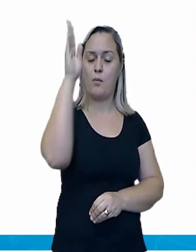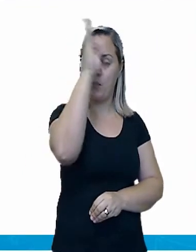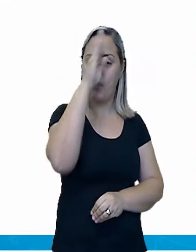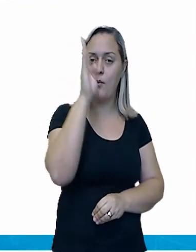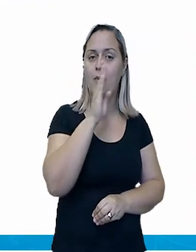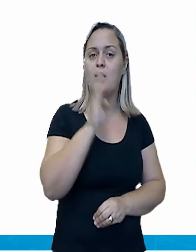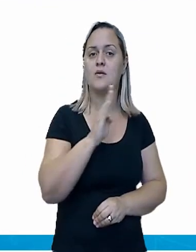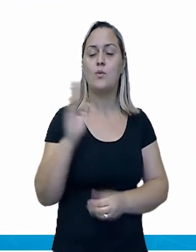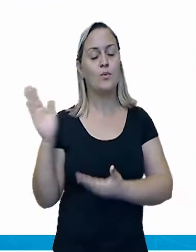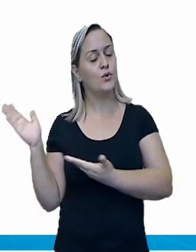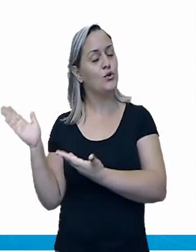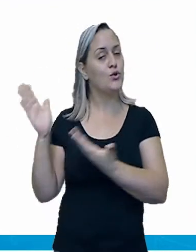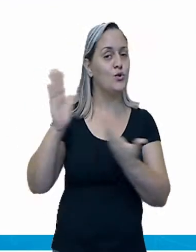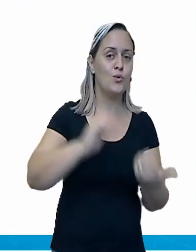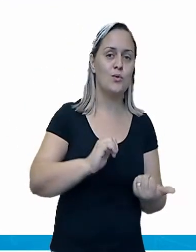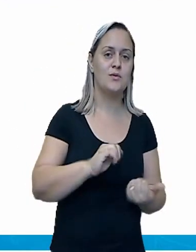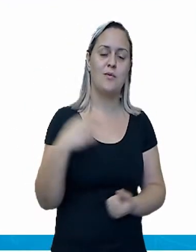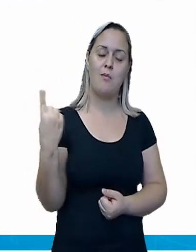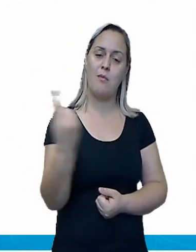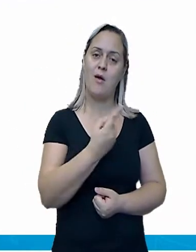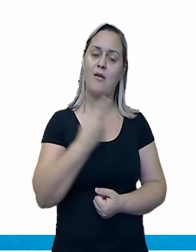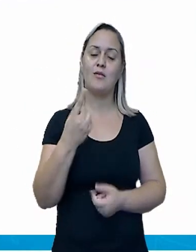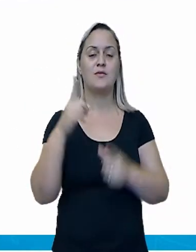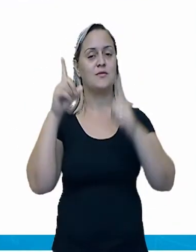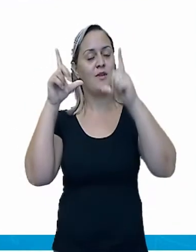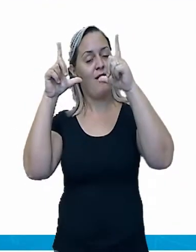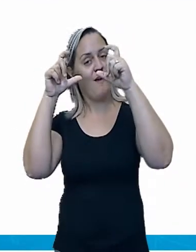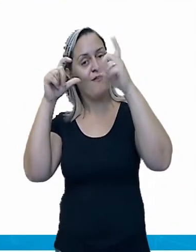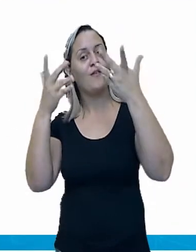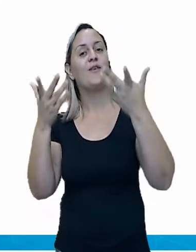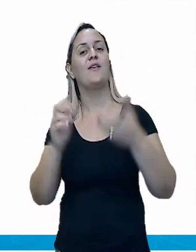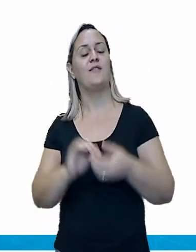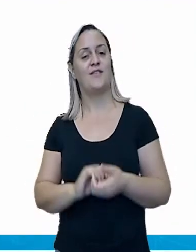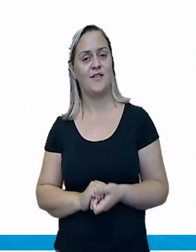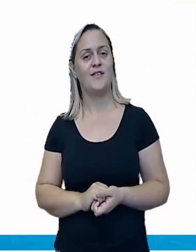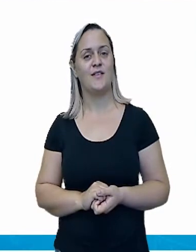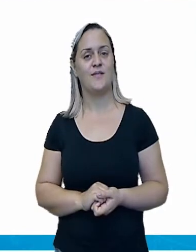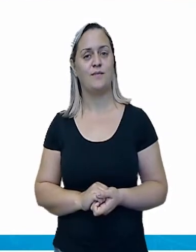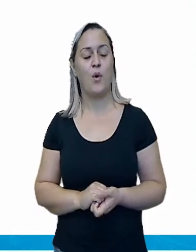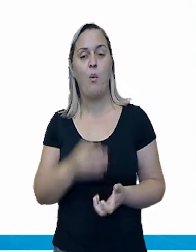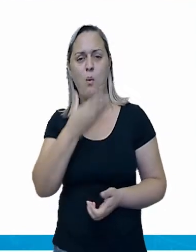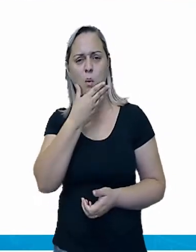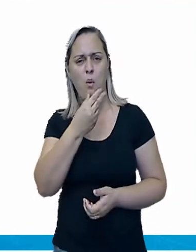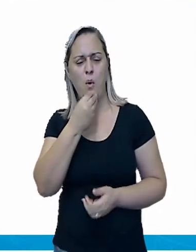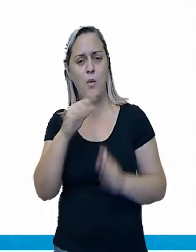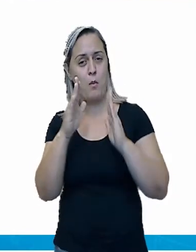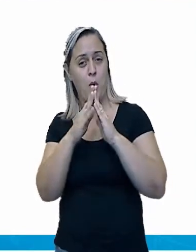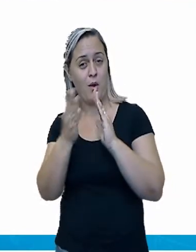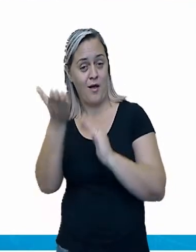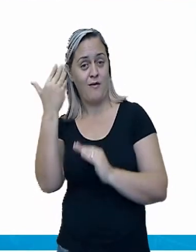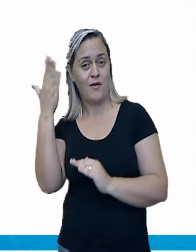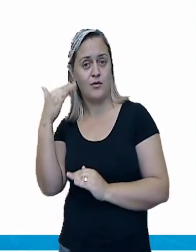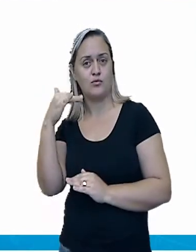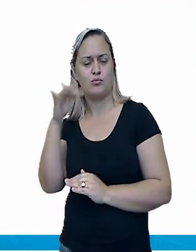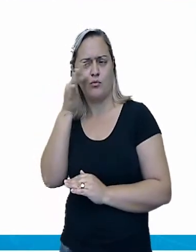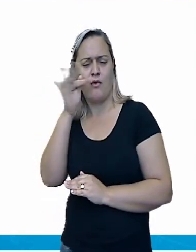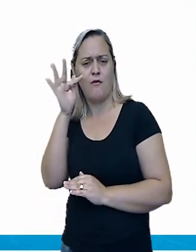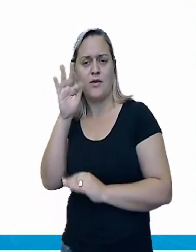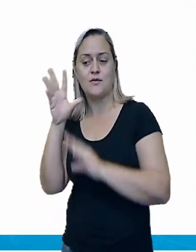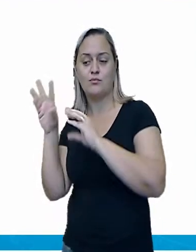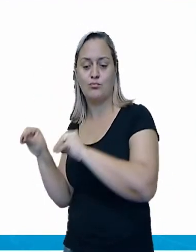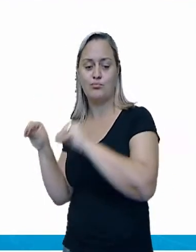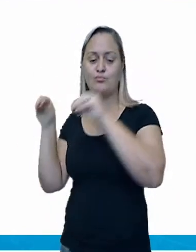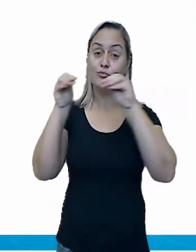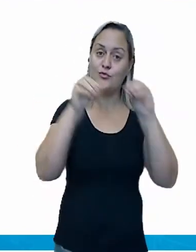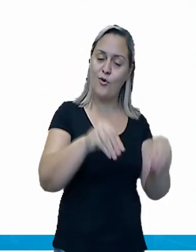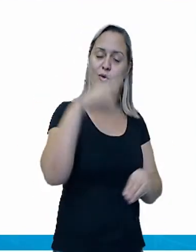foi ele que trouxe pra nós, pro nosso Brasil, a fotografia. muito interessante, né, gente? E só